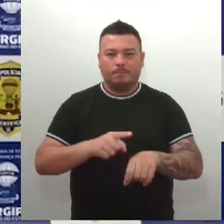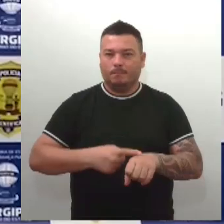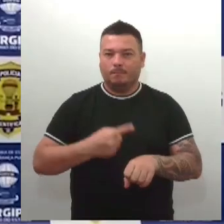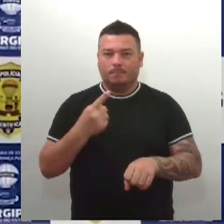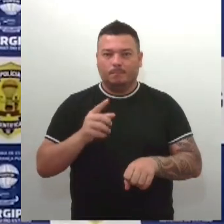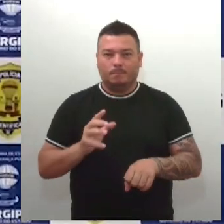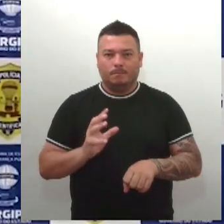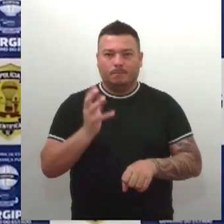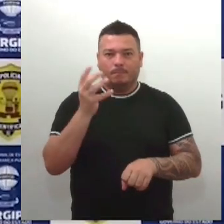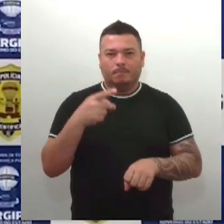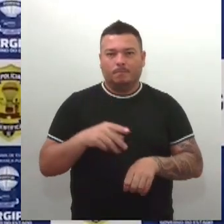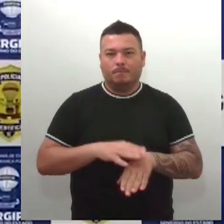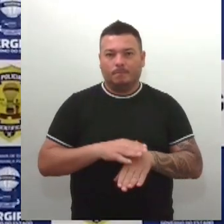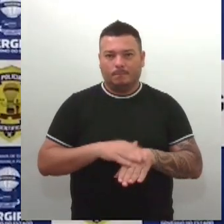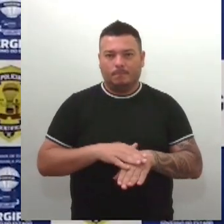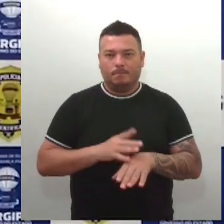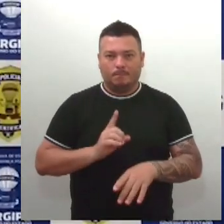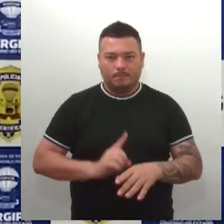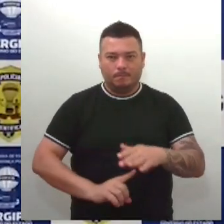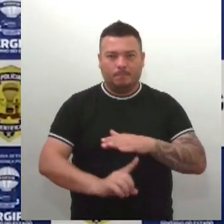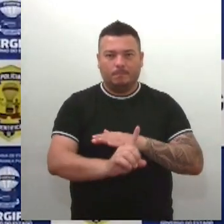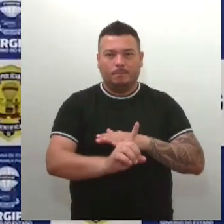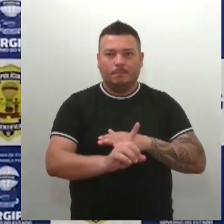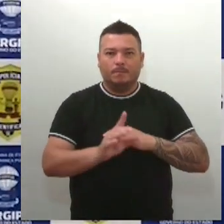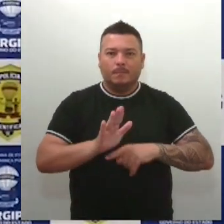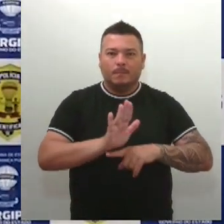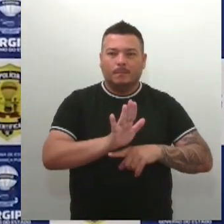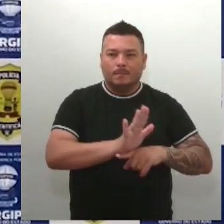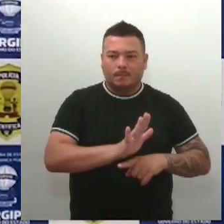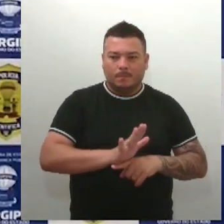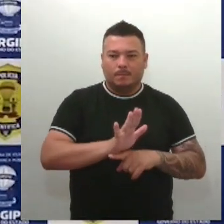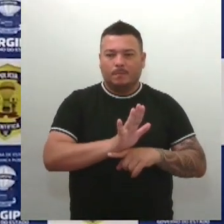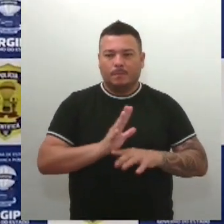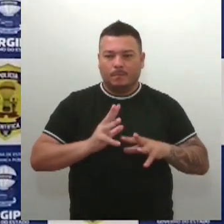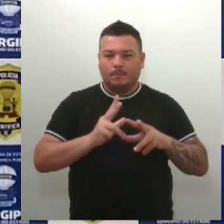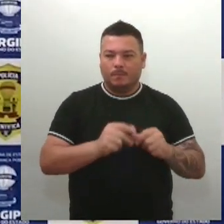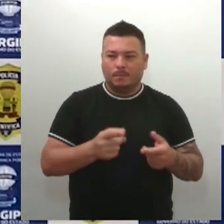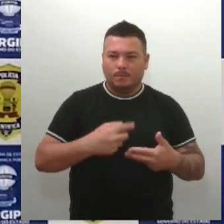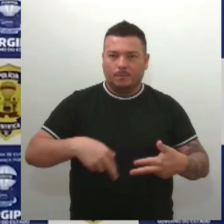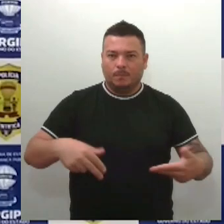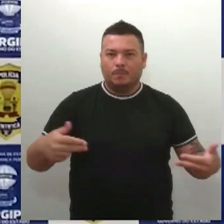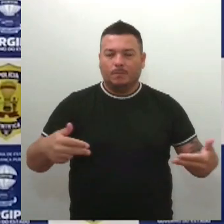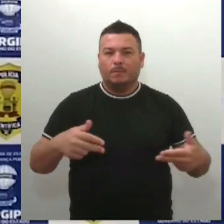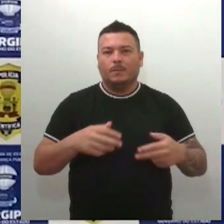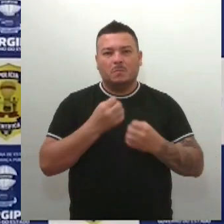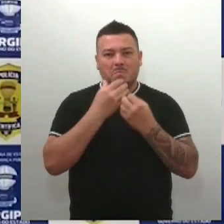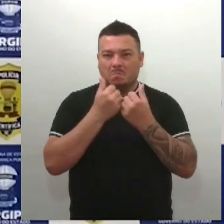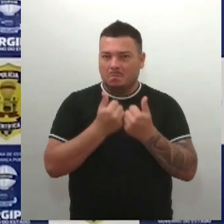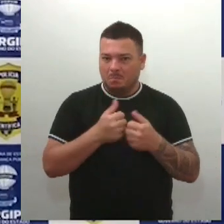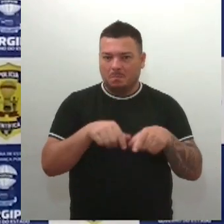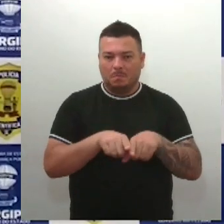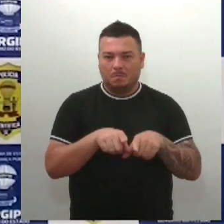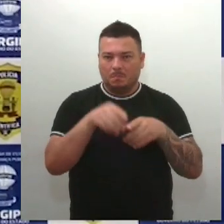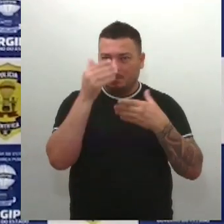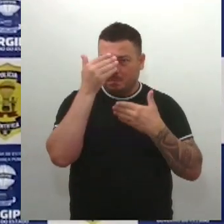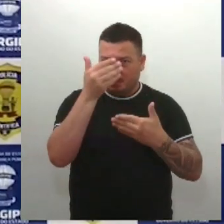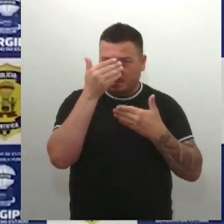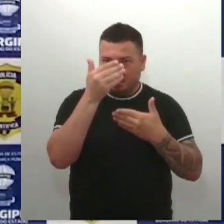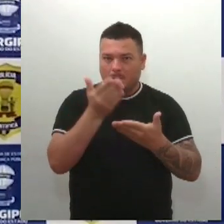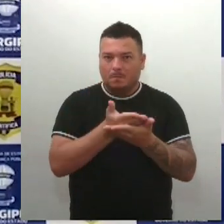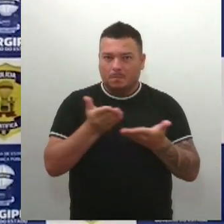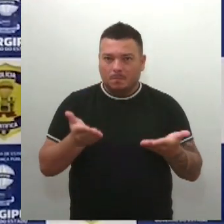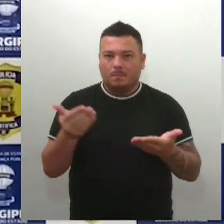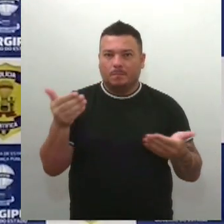fez presente em um tribunal para atender esse. A grande demanda foi um sucesso. Agradecemos enquanto Instituto de Identificação toda a